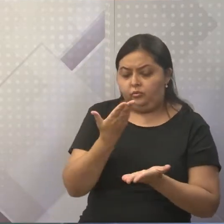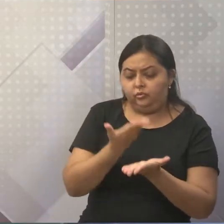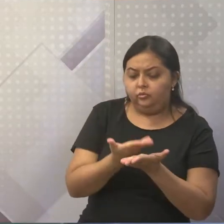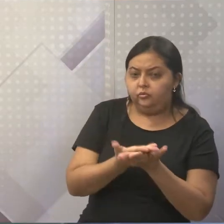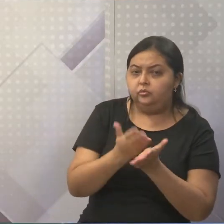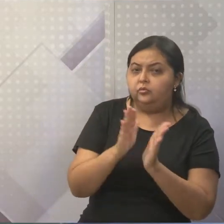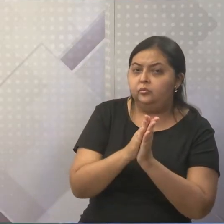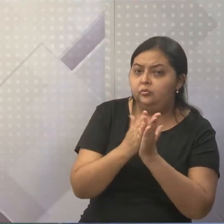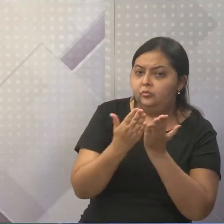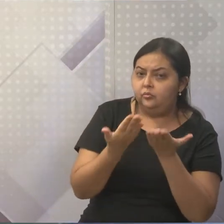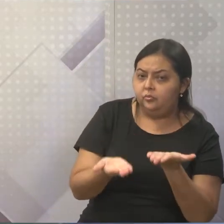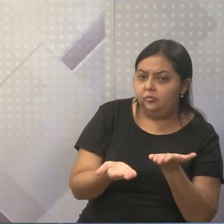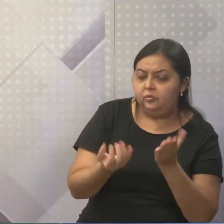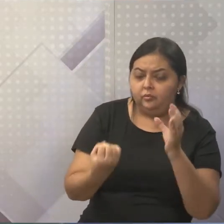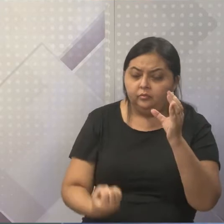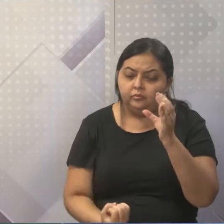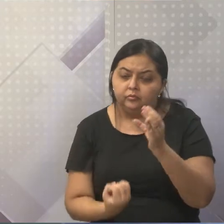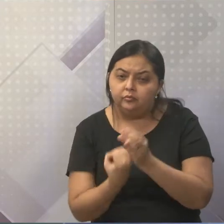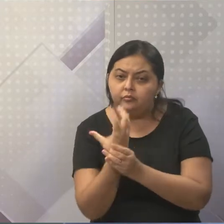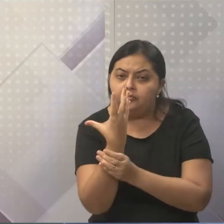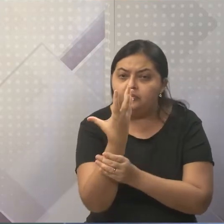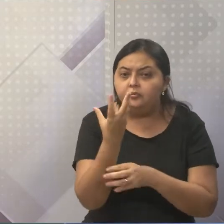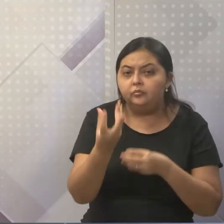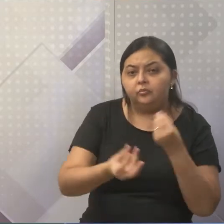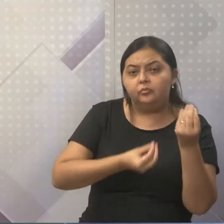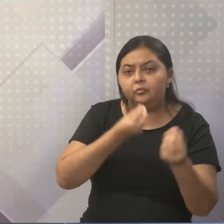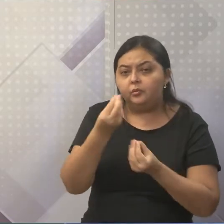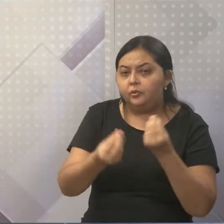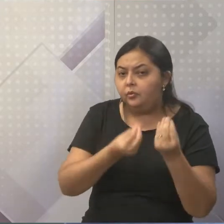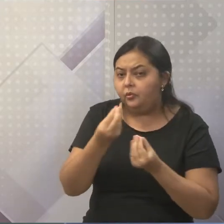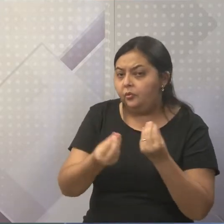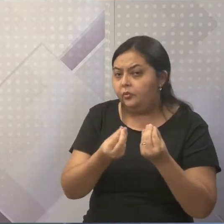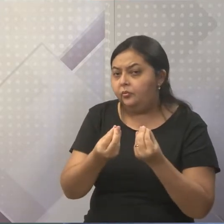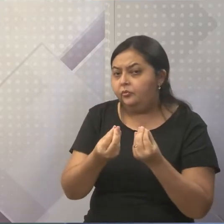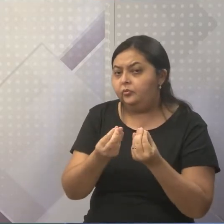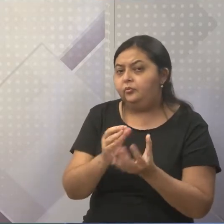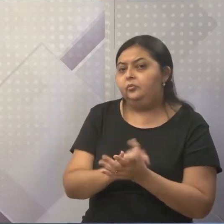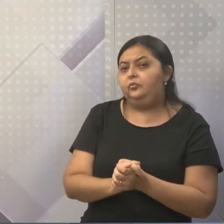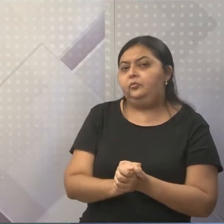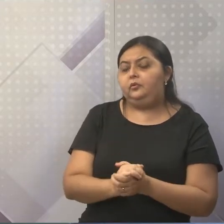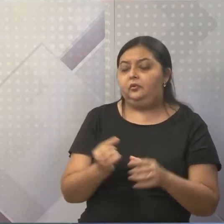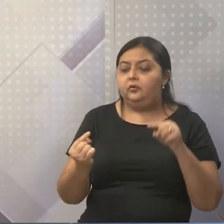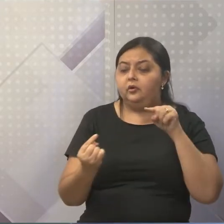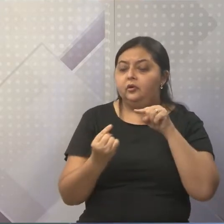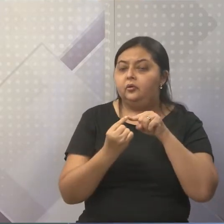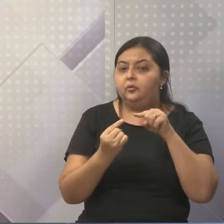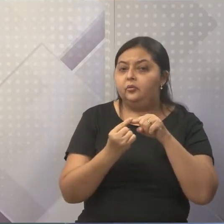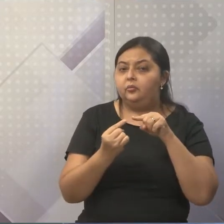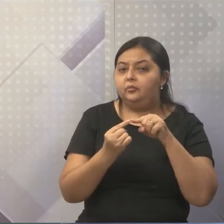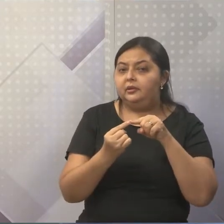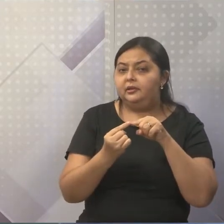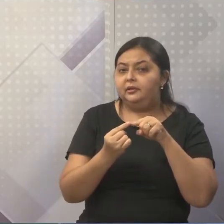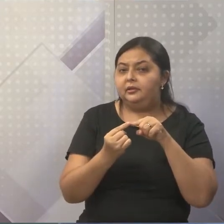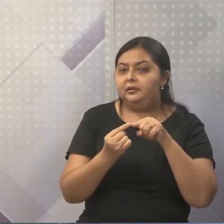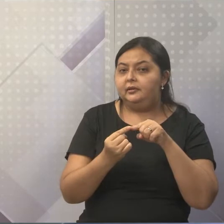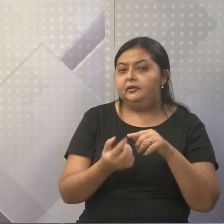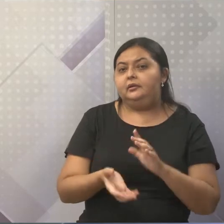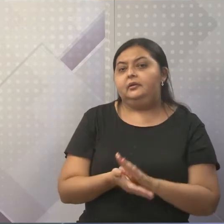por aí também, certo? A origem, como ela foi utilizada, aplicada. Então, tem todo um